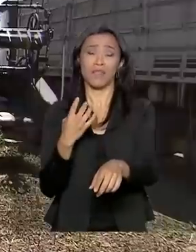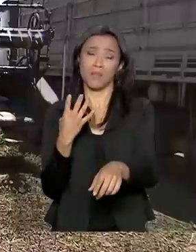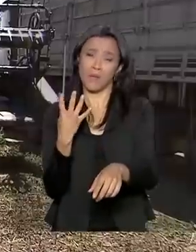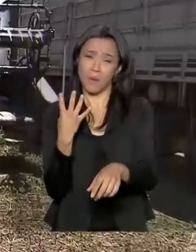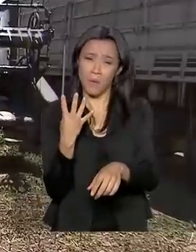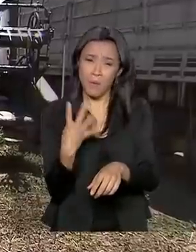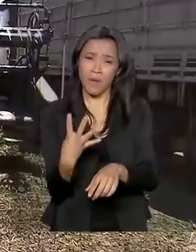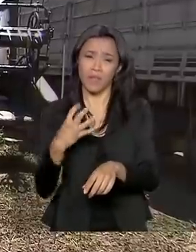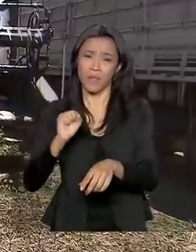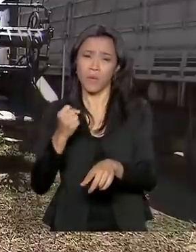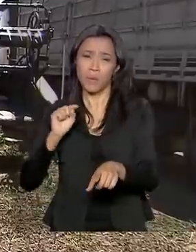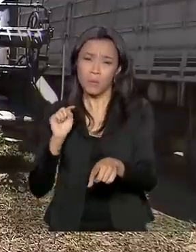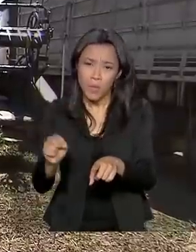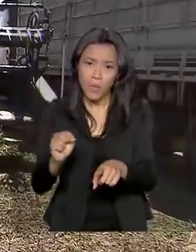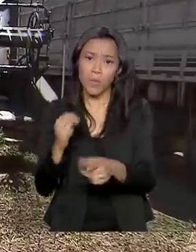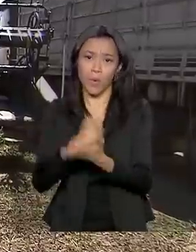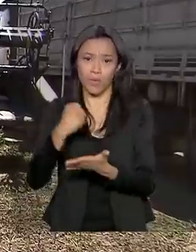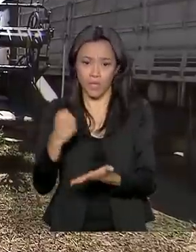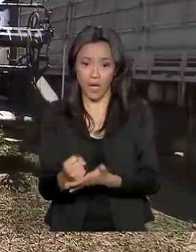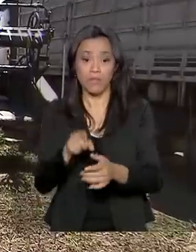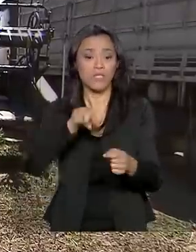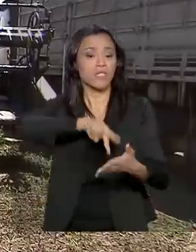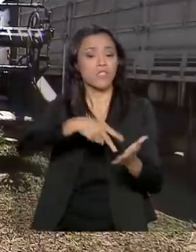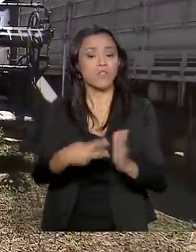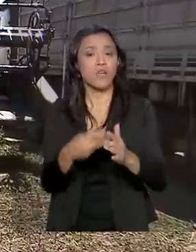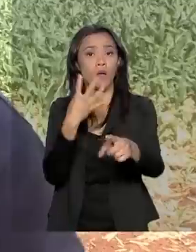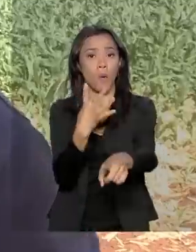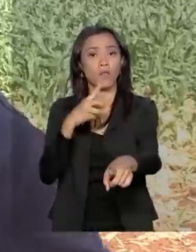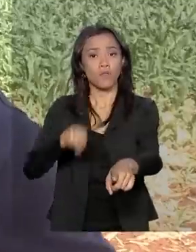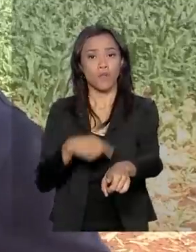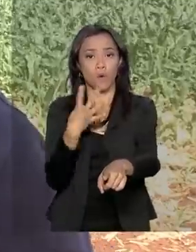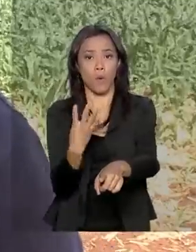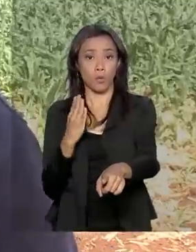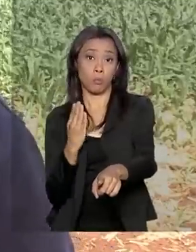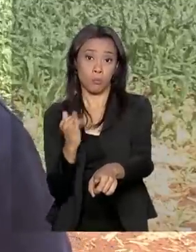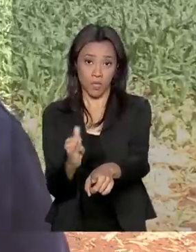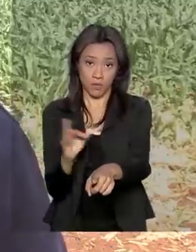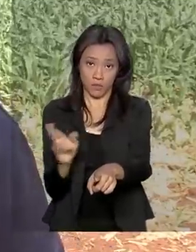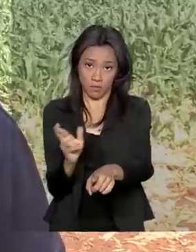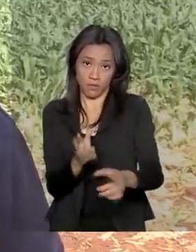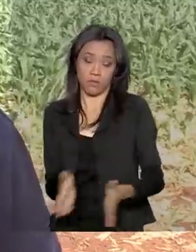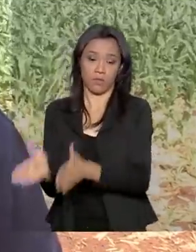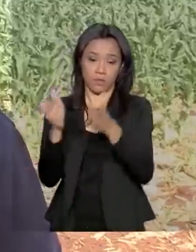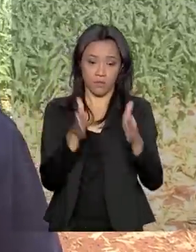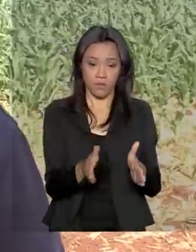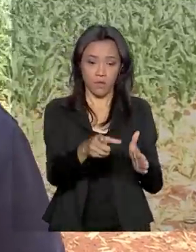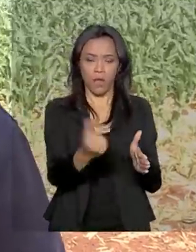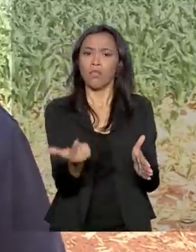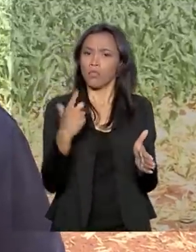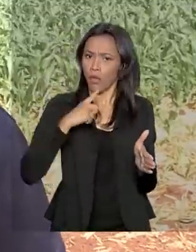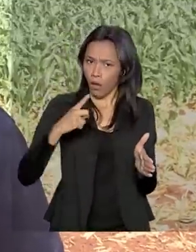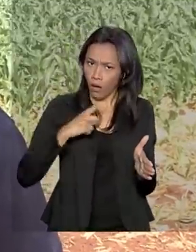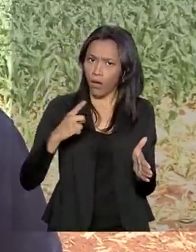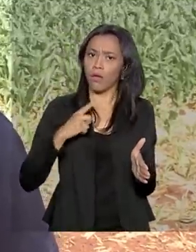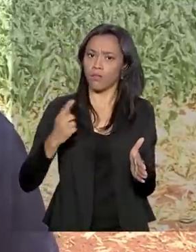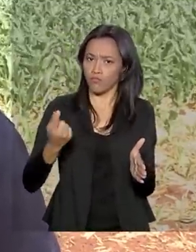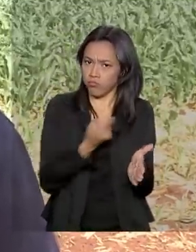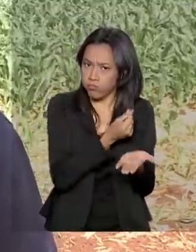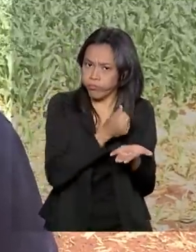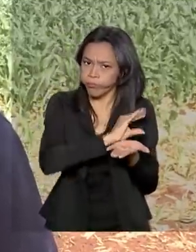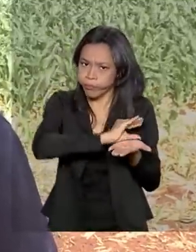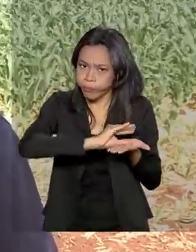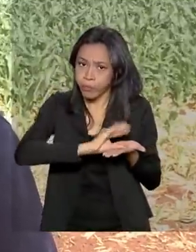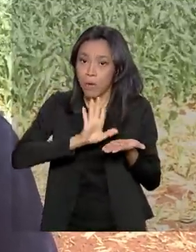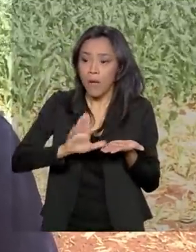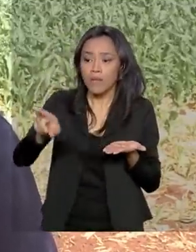o equivalente a 4,4 bilhões de reais. Acho que recurso tem e o produtor, por mais que seja, tem alguma